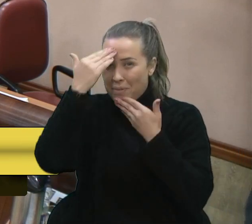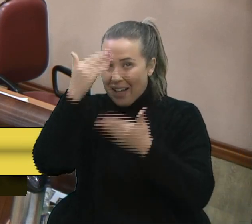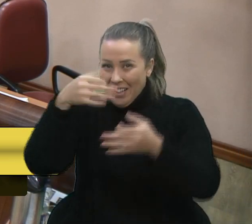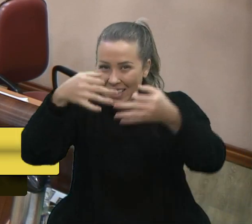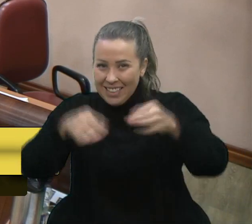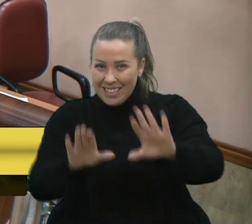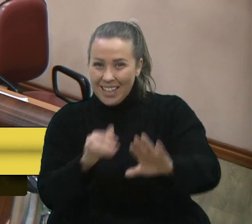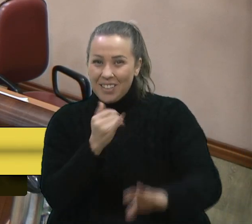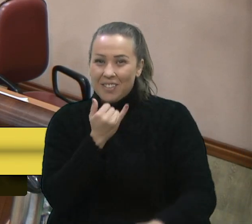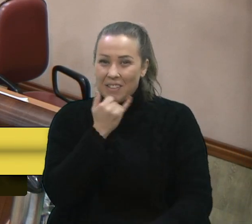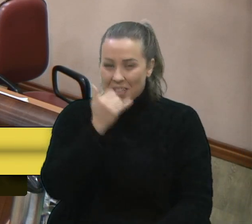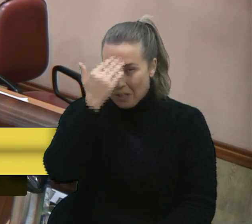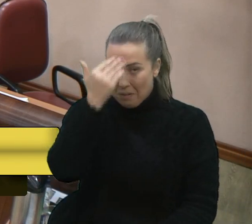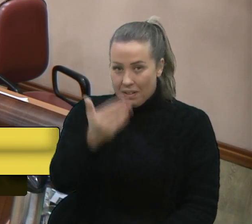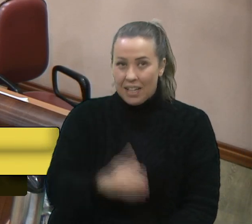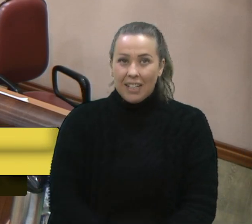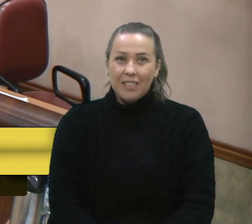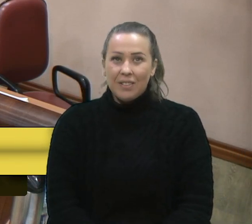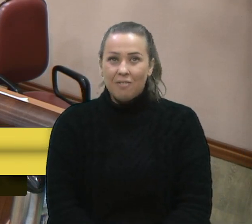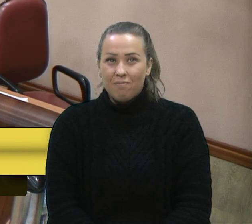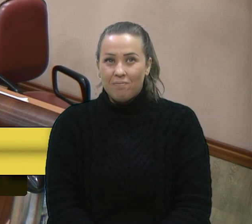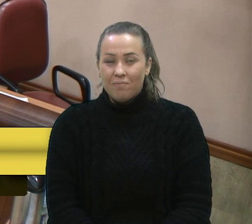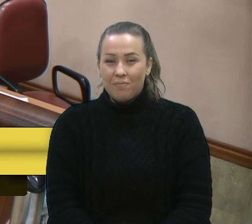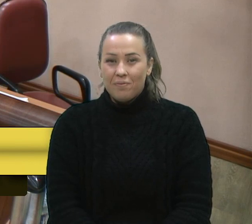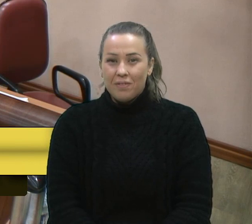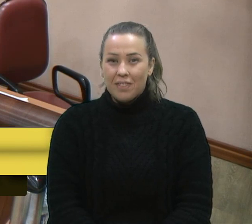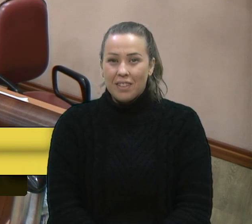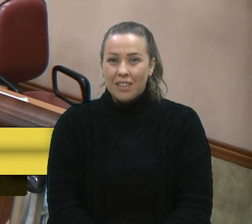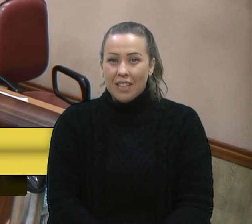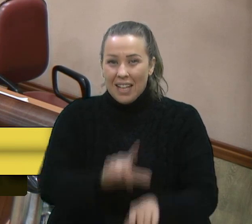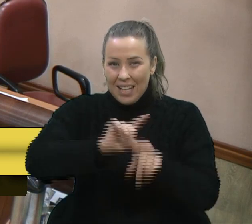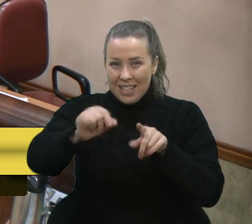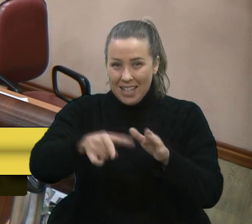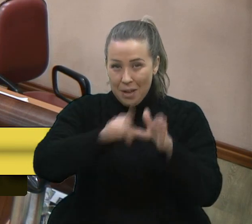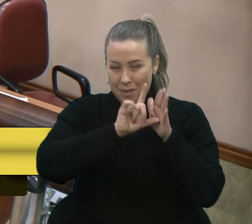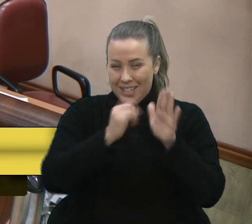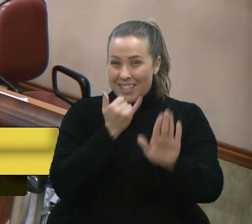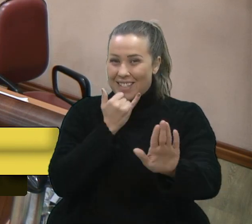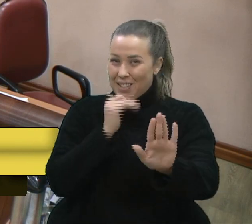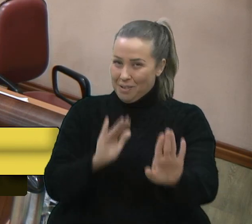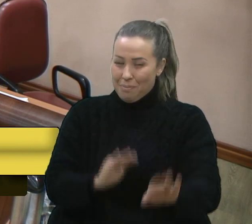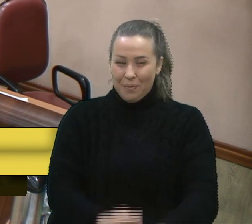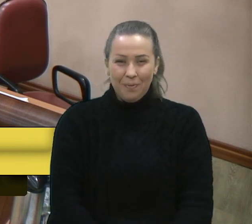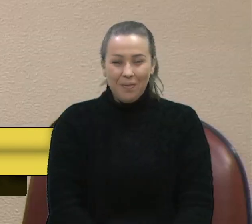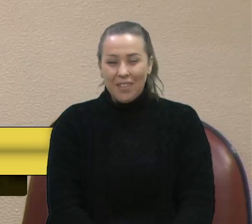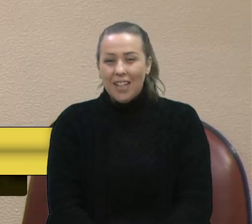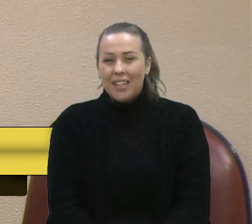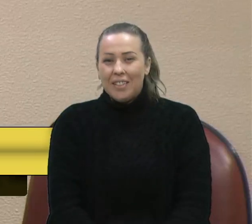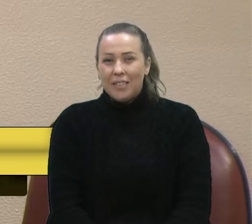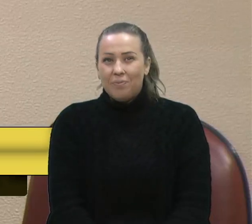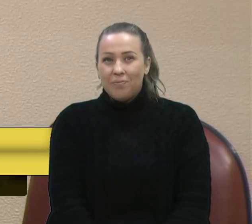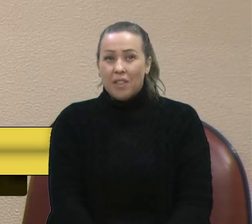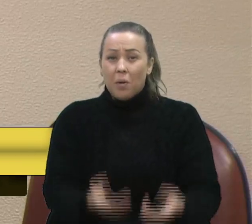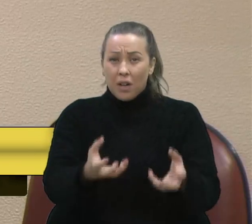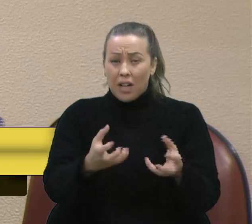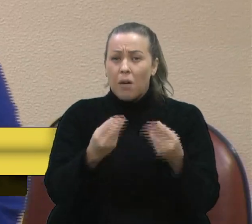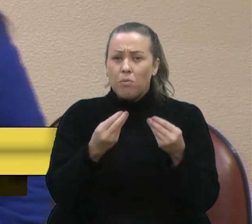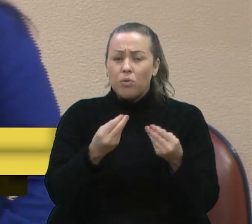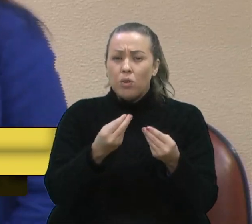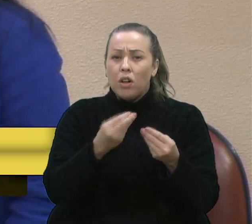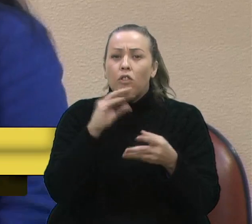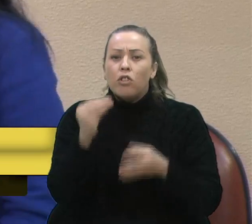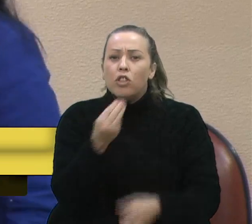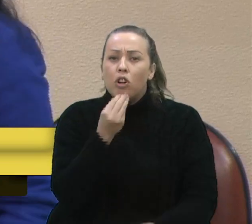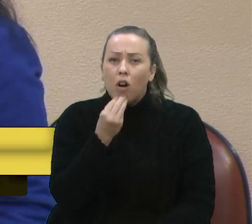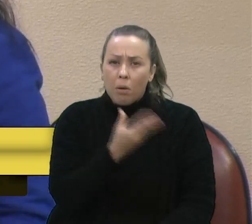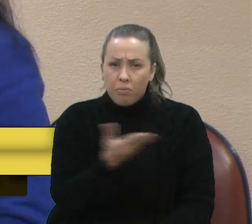sim, vamos lá. Eu tiro um pouquinho, sai um pouquinho antes daqui. Vamos lá. Eu gostaria muito que fosse óbvio,